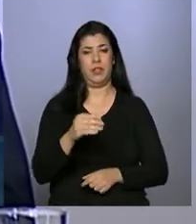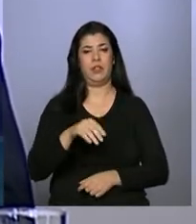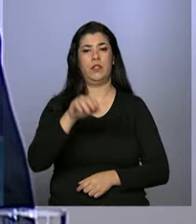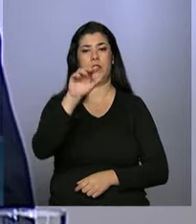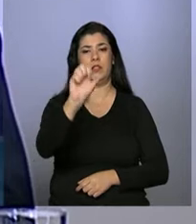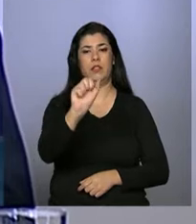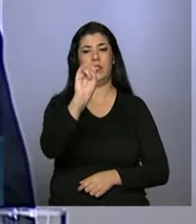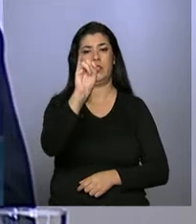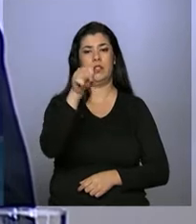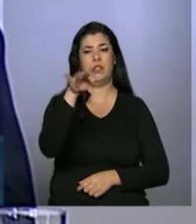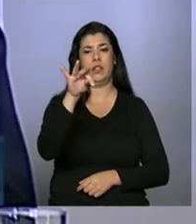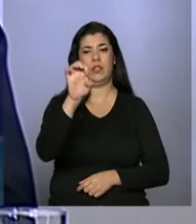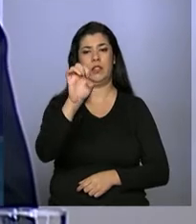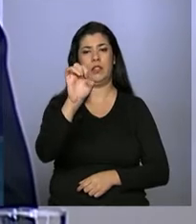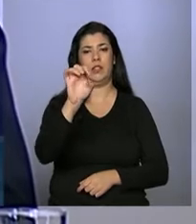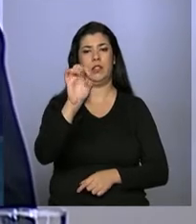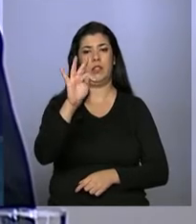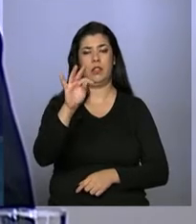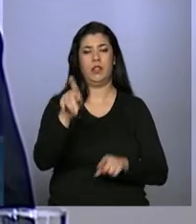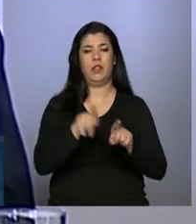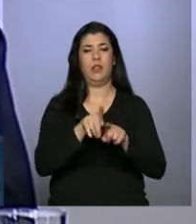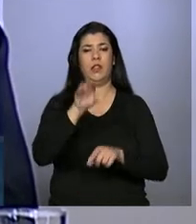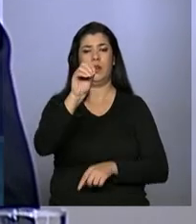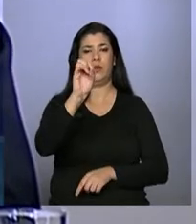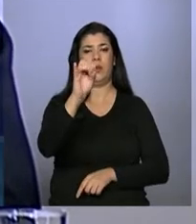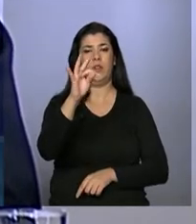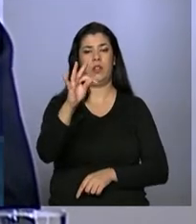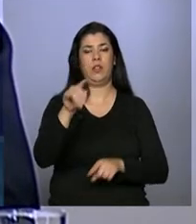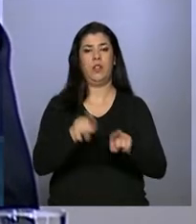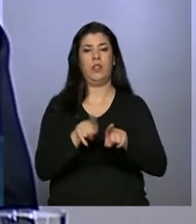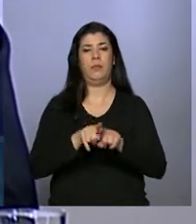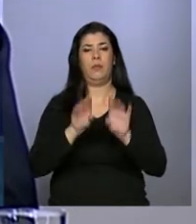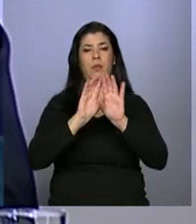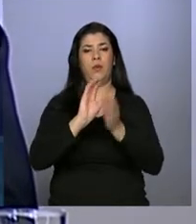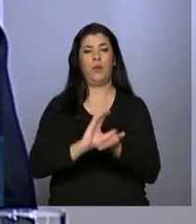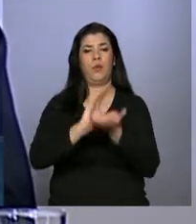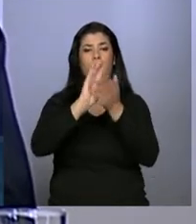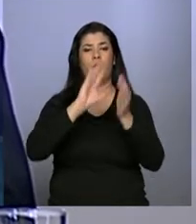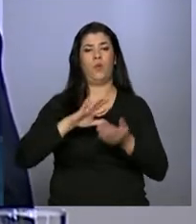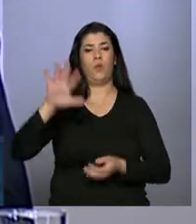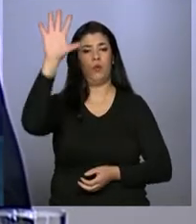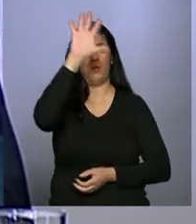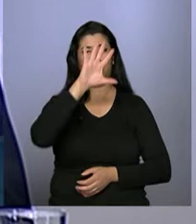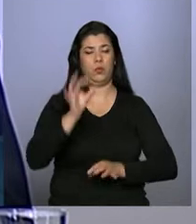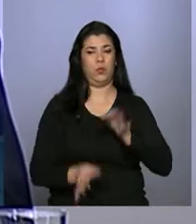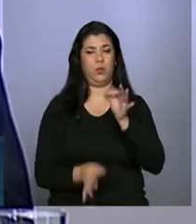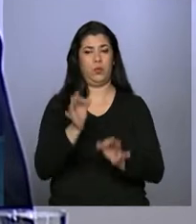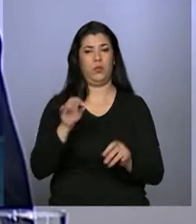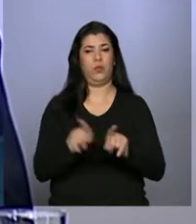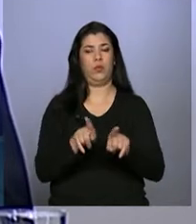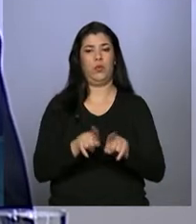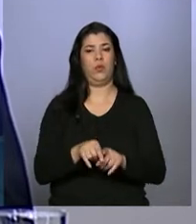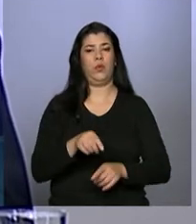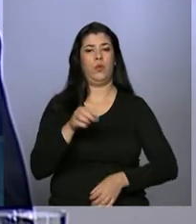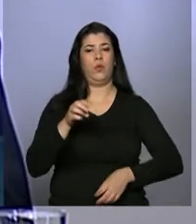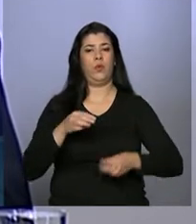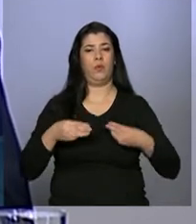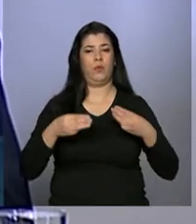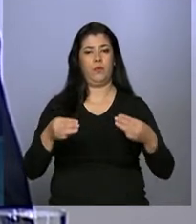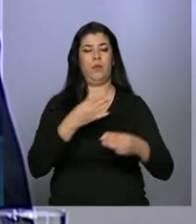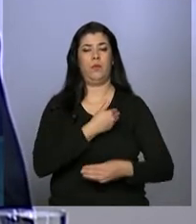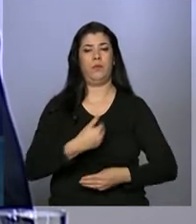a OIT, o Conselho Nacional de Justiça, o Ministério Público do Trabalho e outros